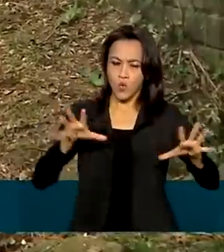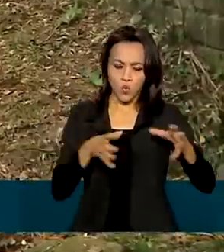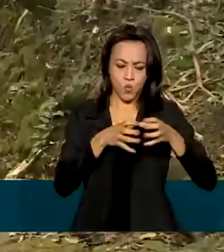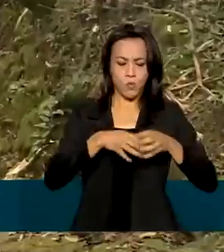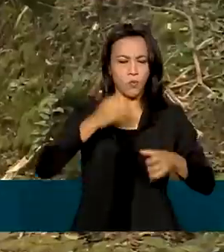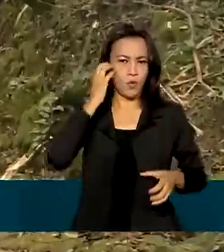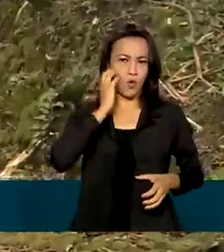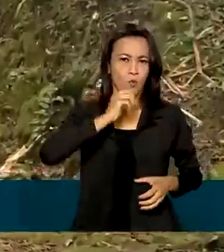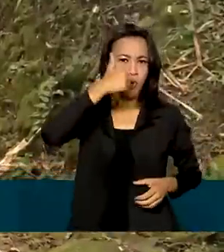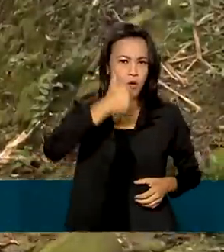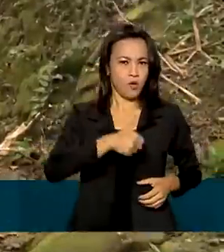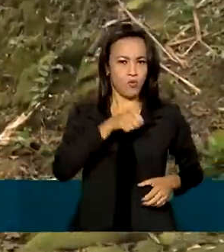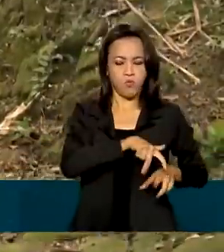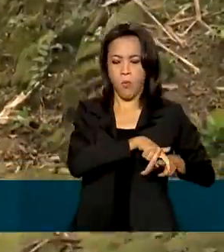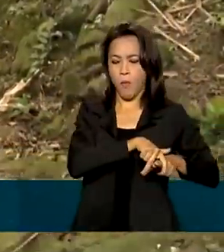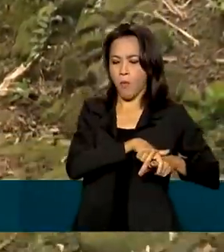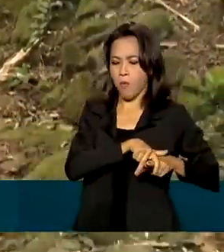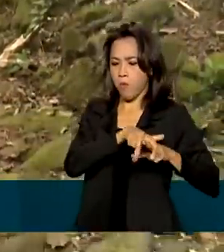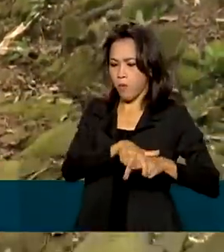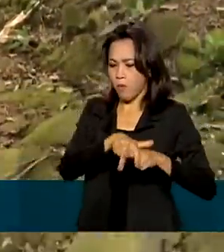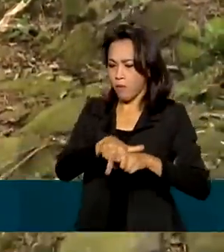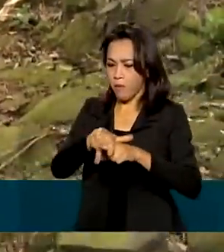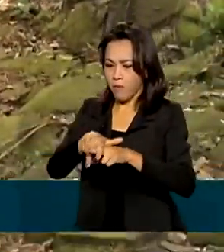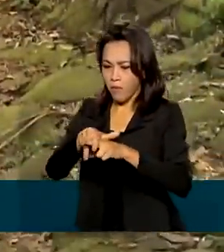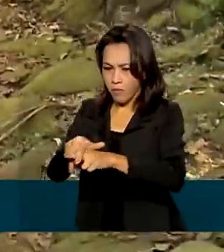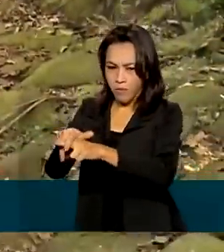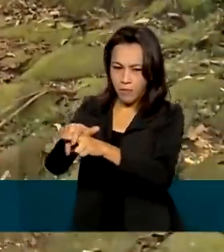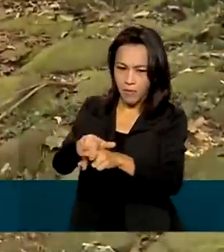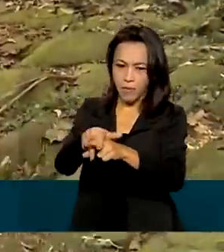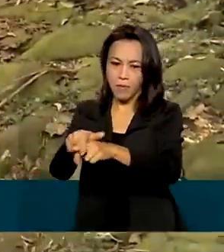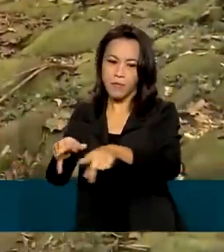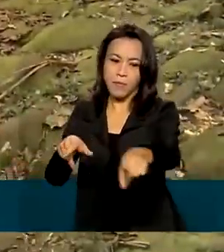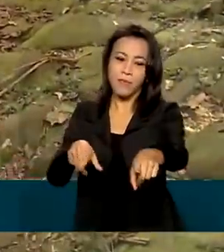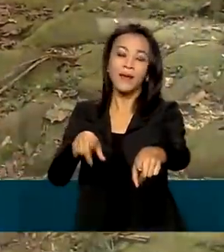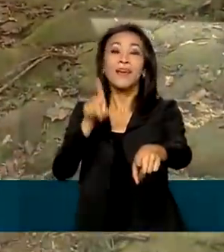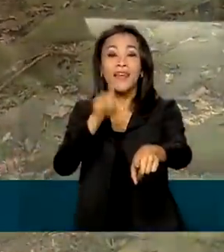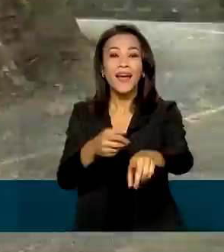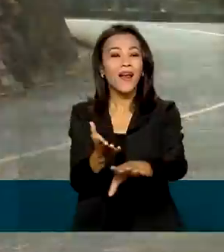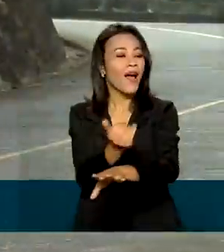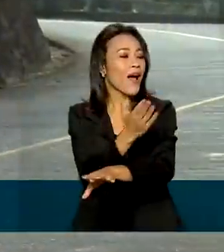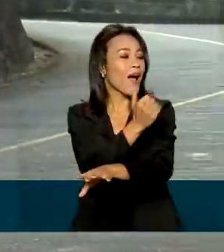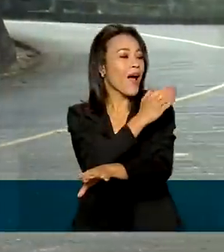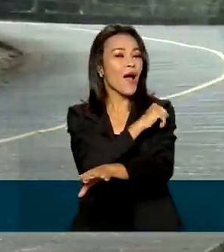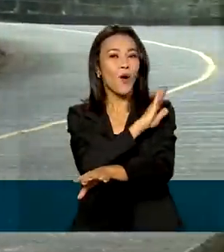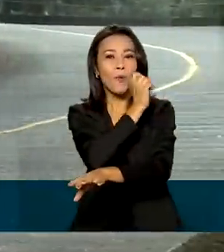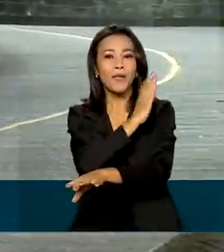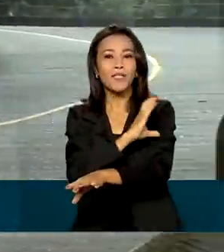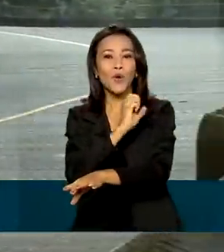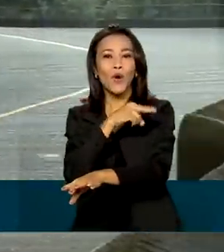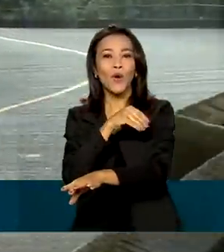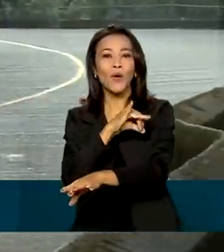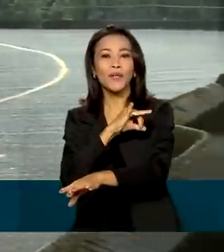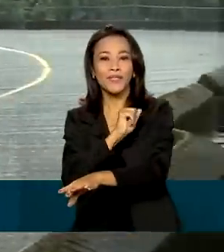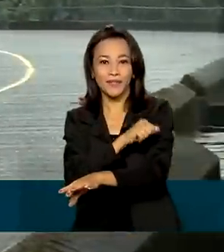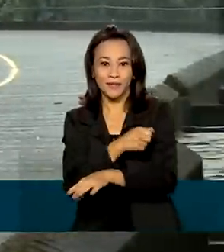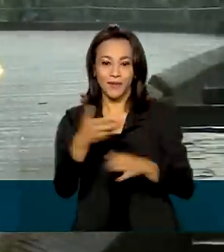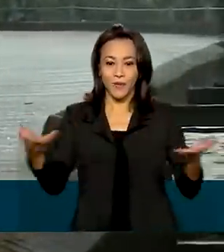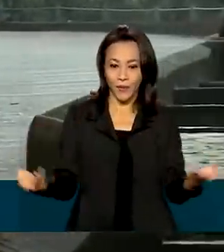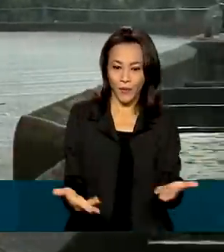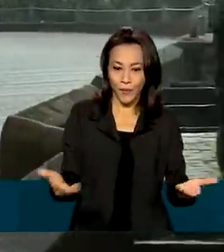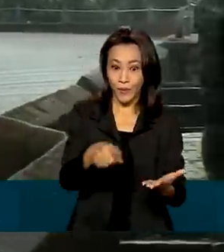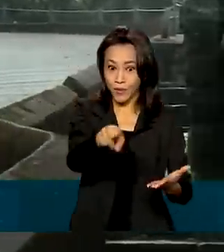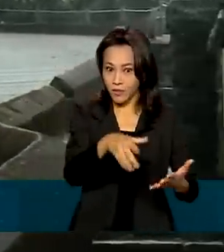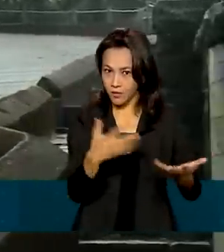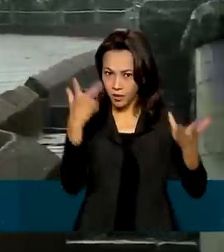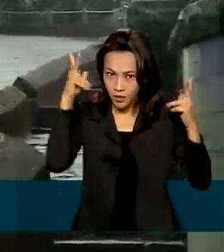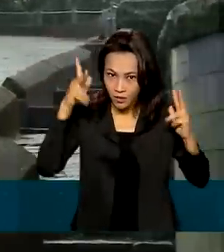Dom Pedro. E a cada passo que avançavam, deixavam mais para trás o Brasil Colônia. Hoje, a Estrada Velha de Santos